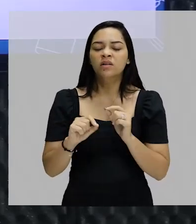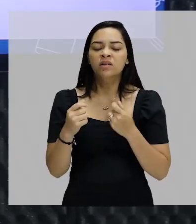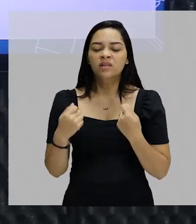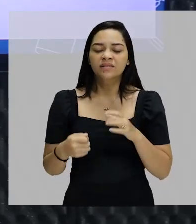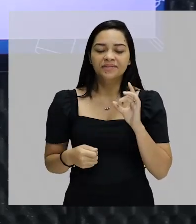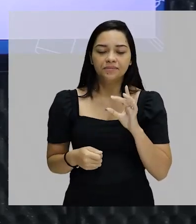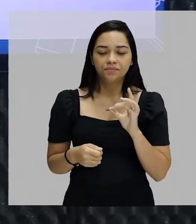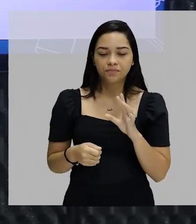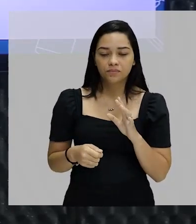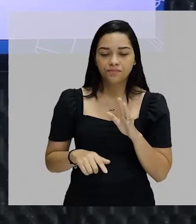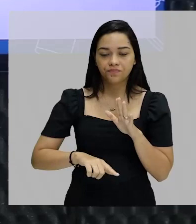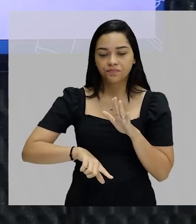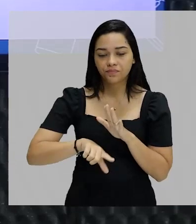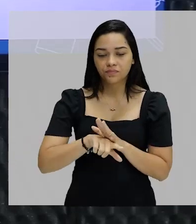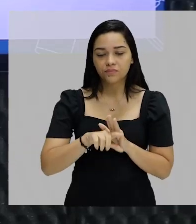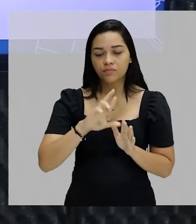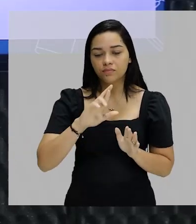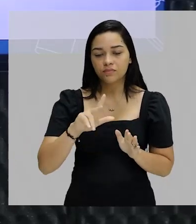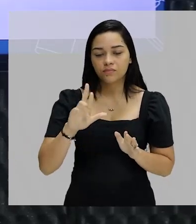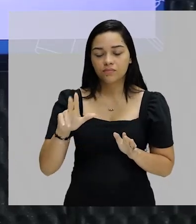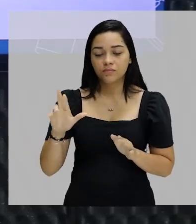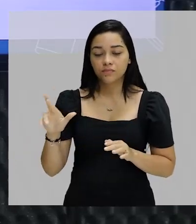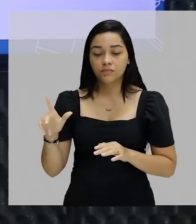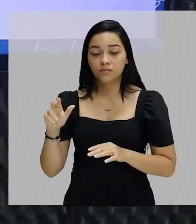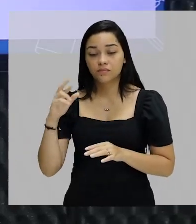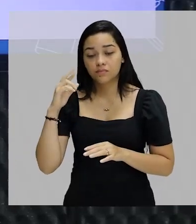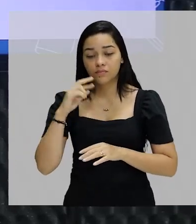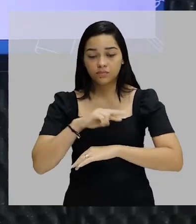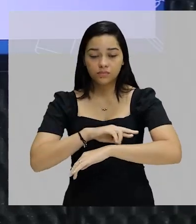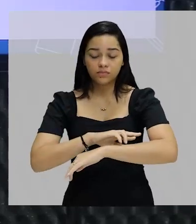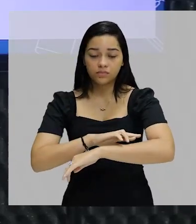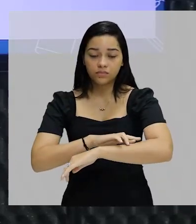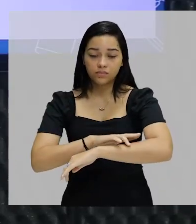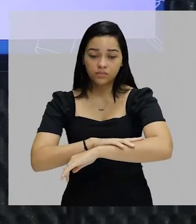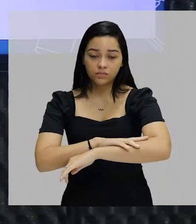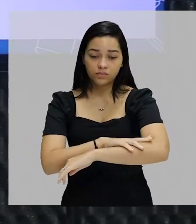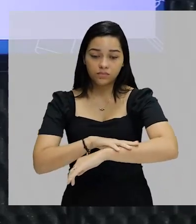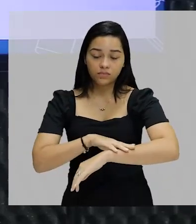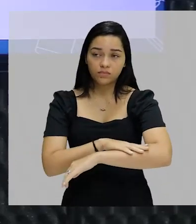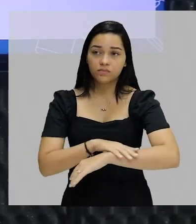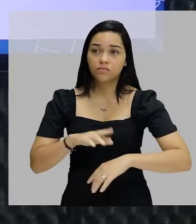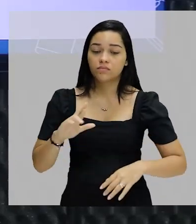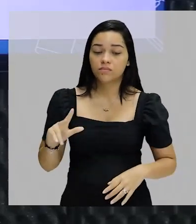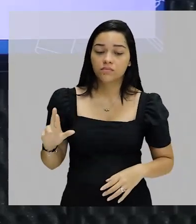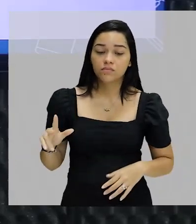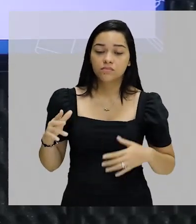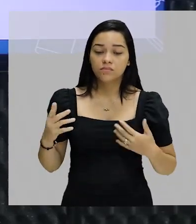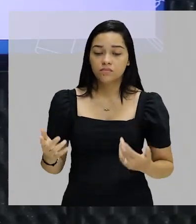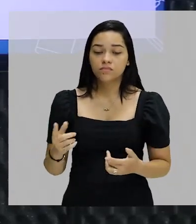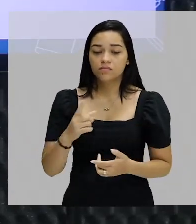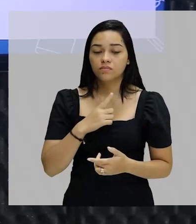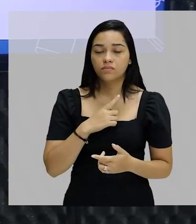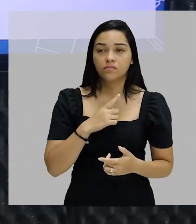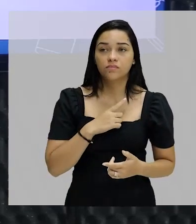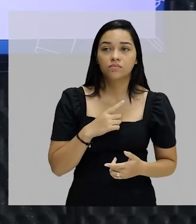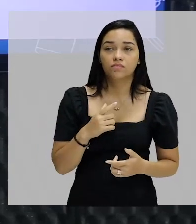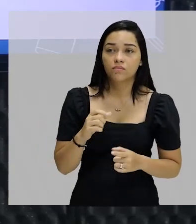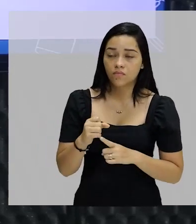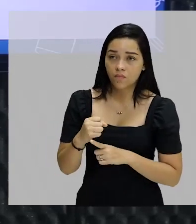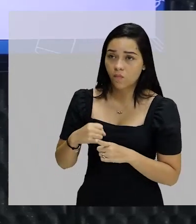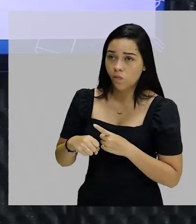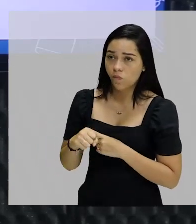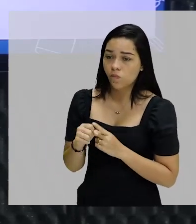deveriam existir códigos penais diferentes para raças diferentes. Entendeu? Então ele acha que um código penal incomum para a sociedade